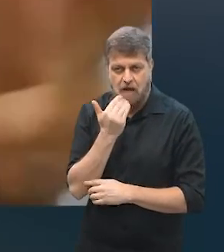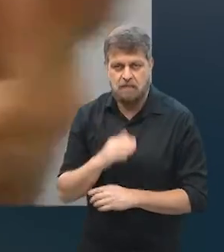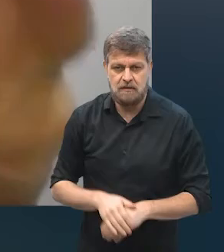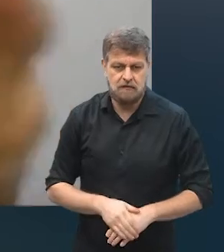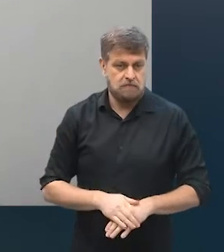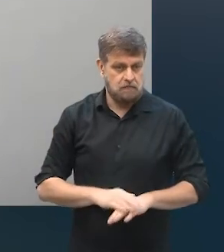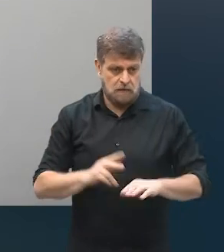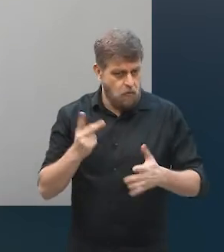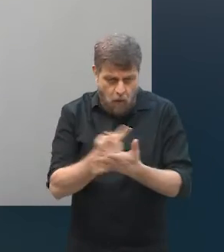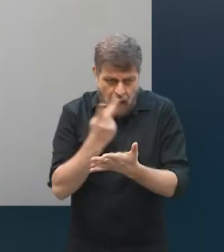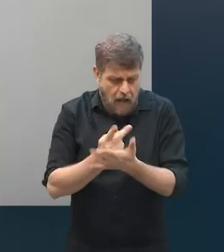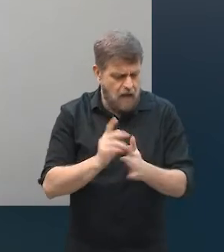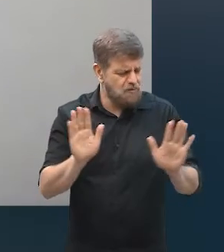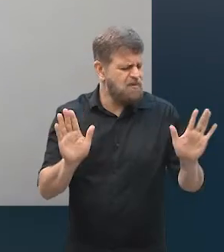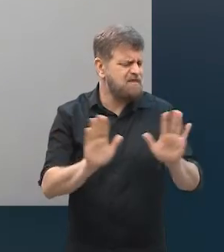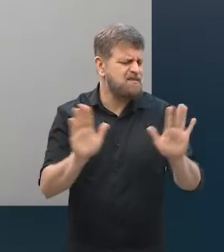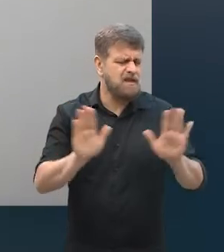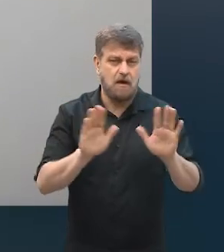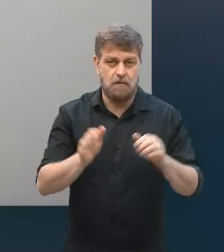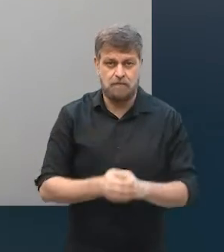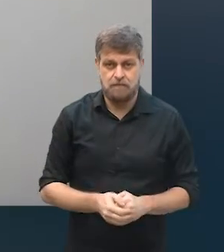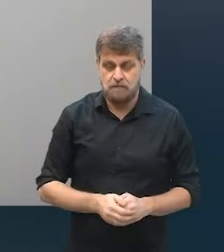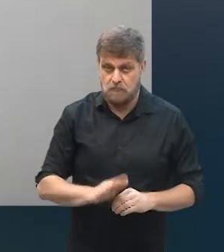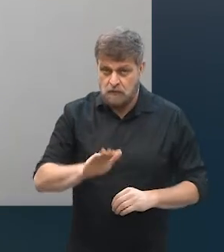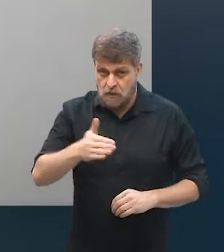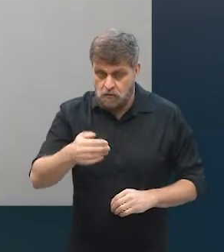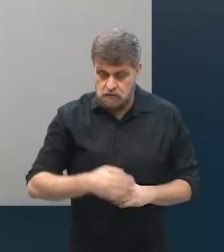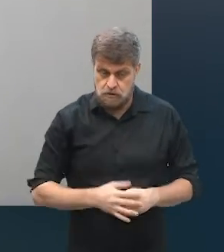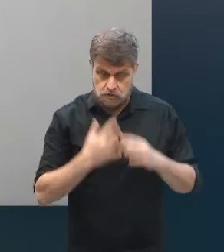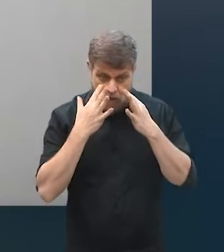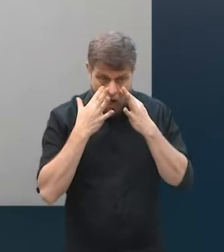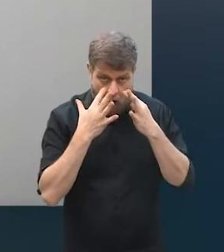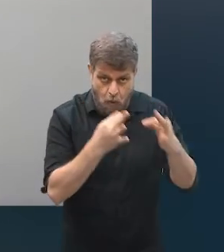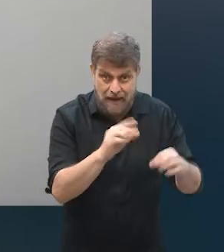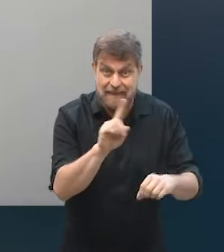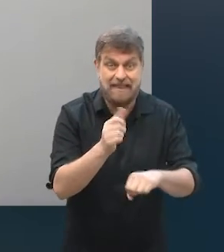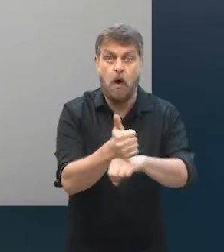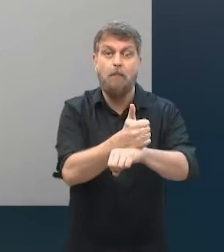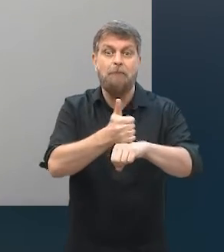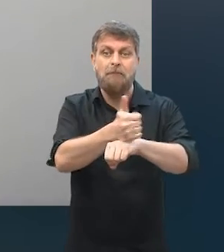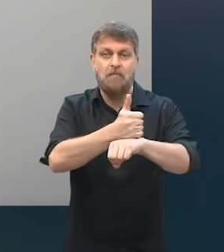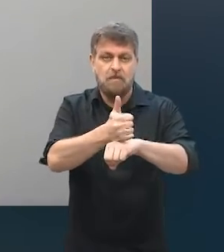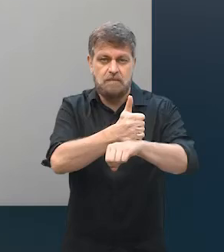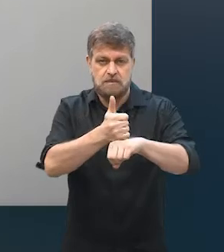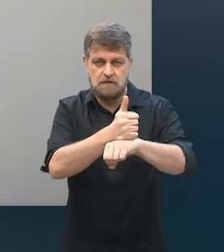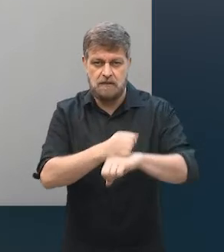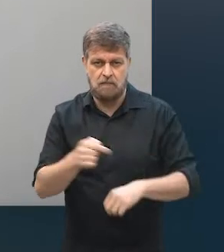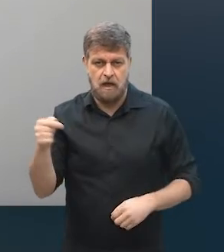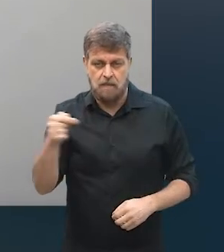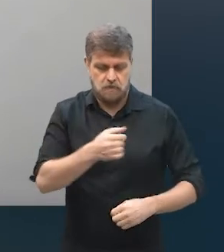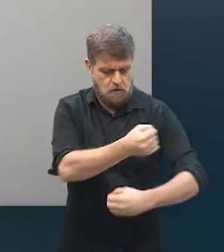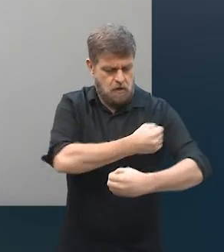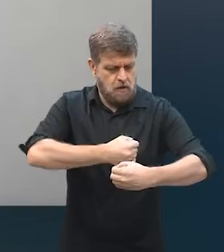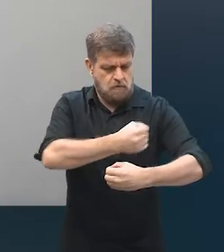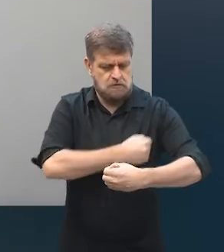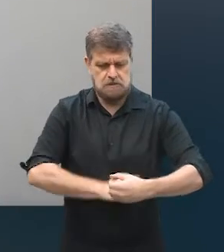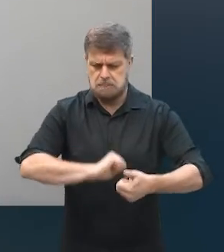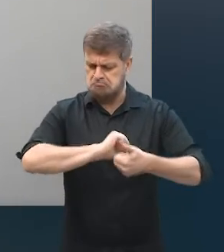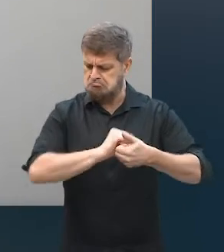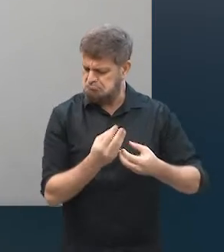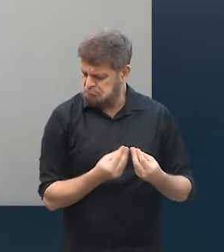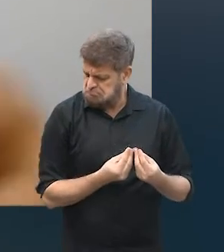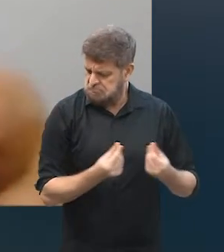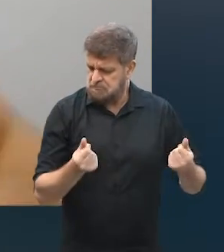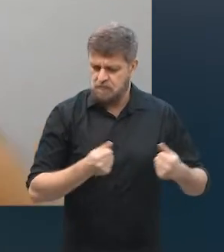veja, não tem nada de errado nisso, né, mas quando a gente olha, não do ponto de vista técnico, então, às vezes a pessoa consegue cozinhar muito bem, né,